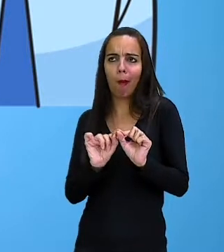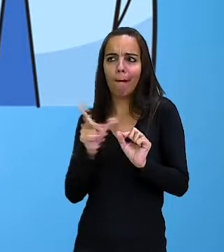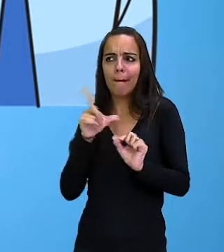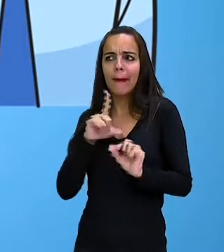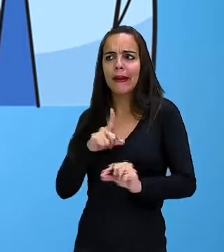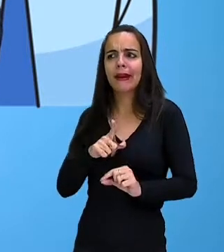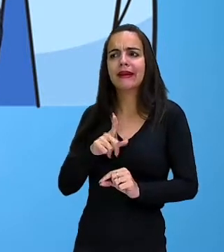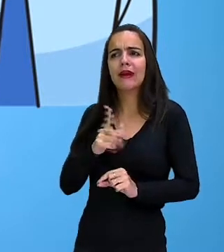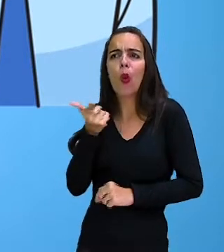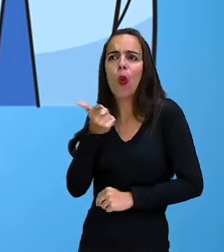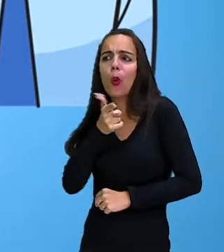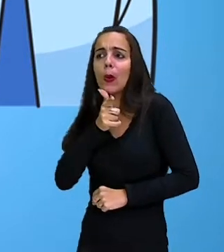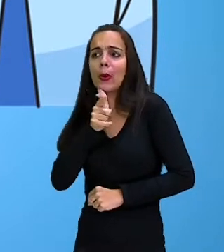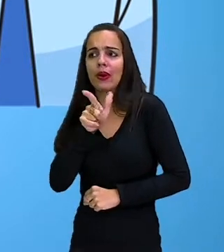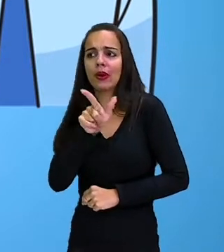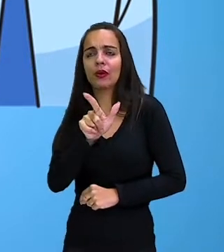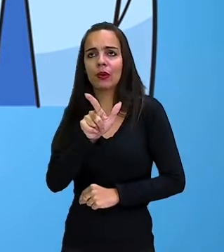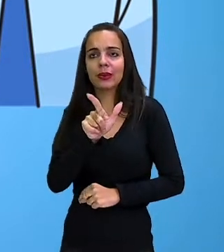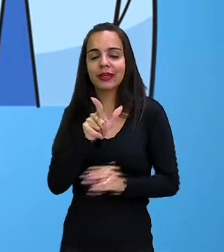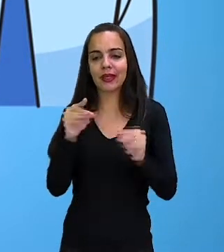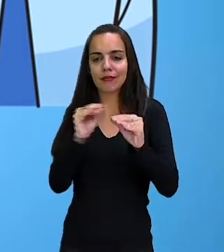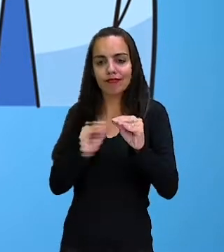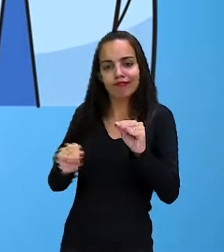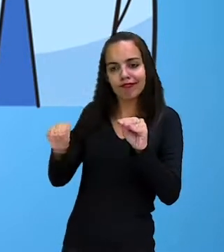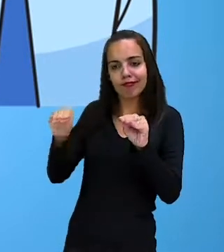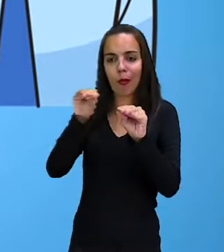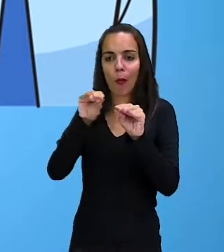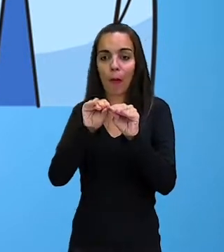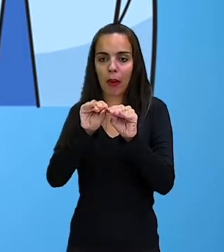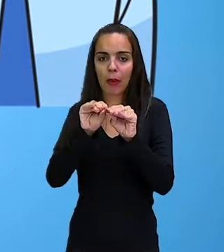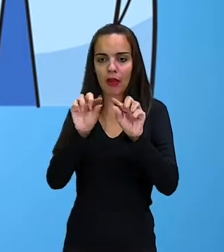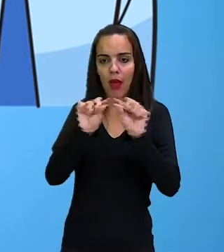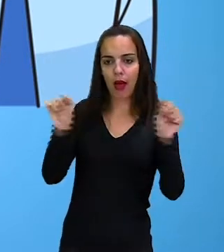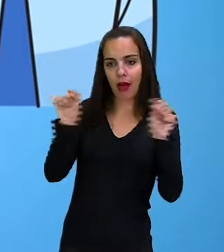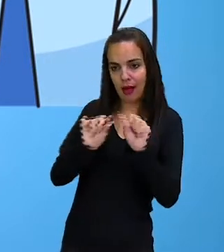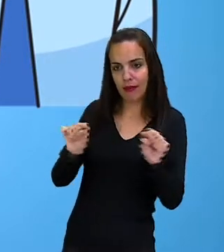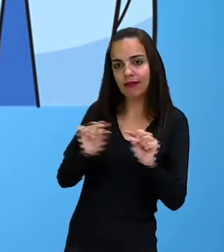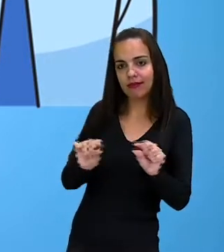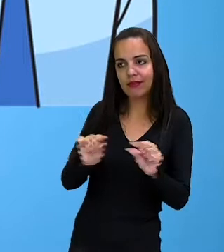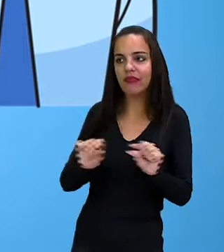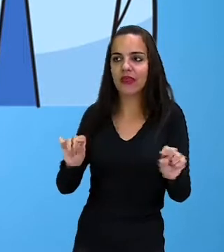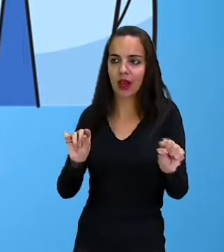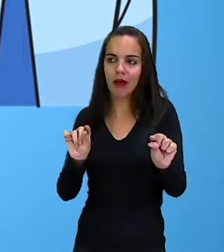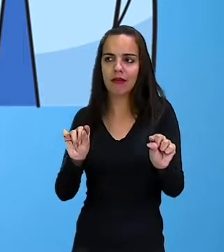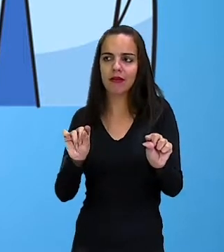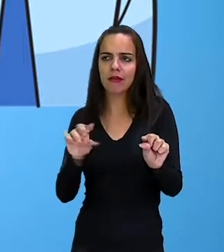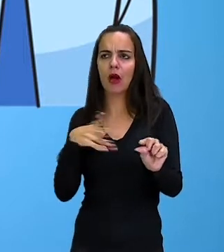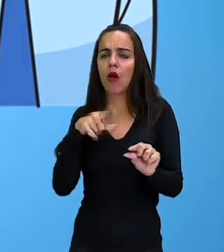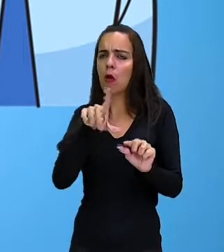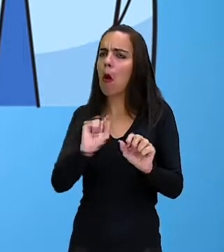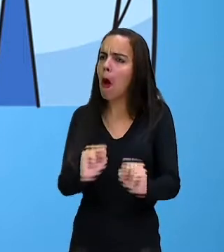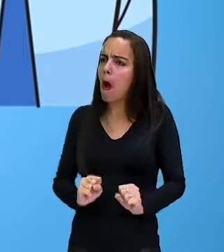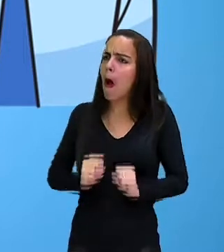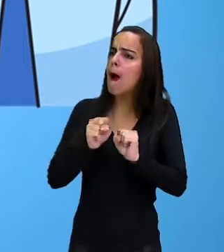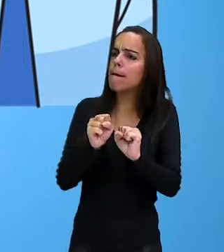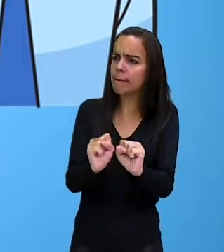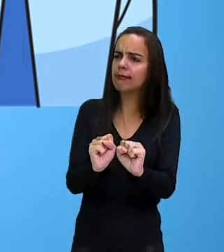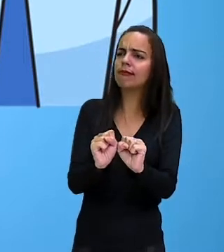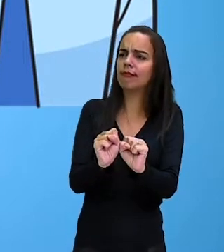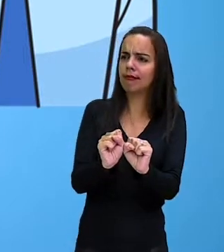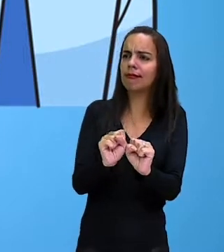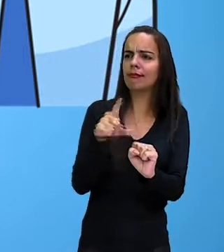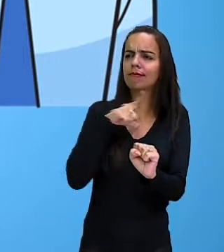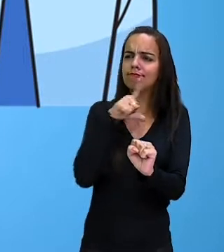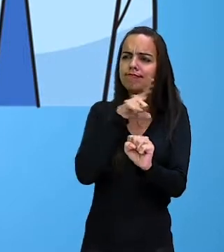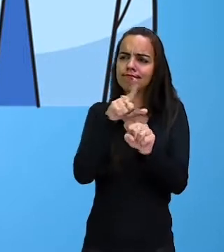está ali te indicando, né? Está ali falando para você que você poderia, né? Te dando